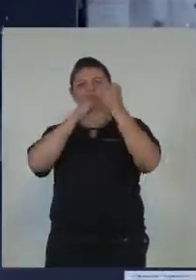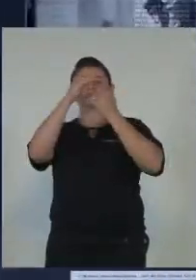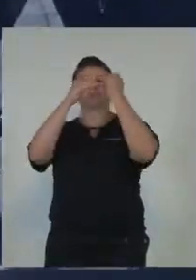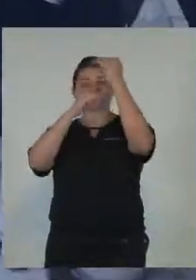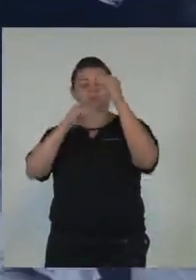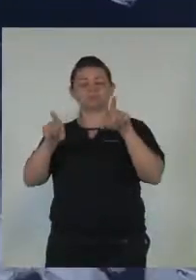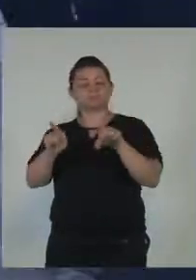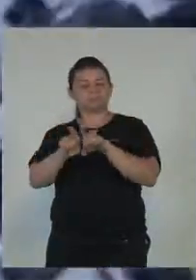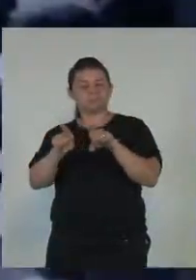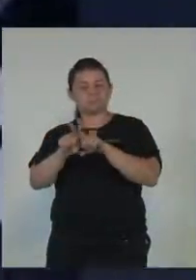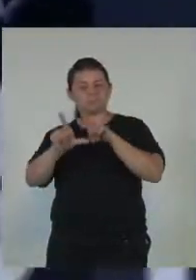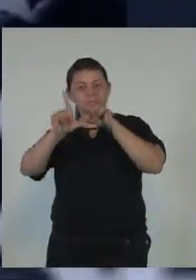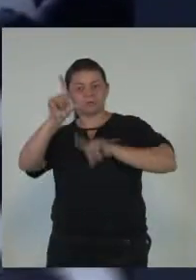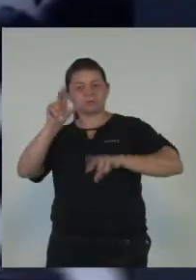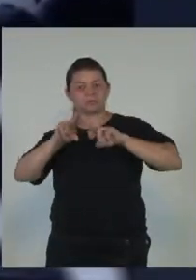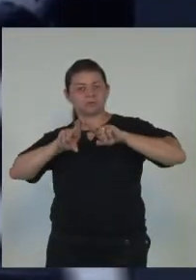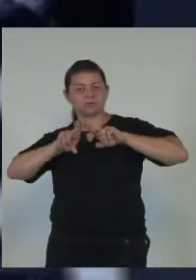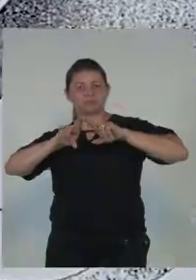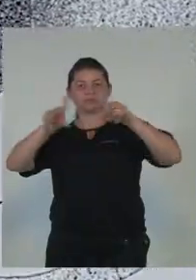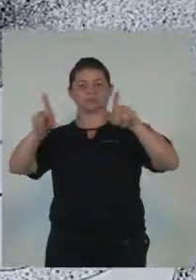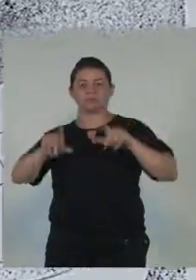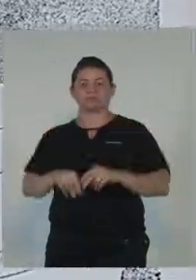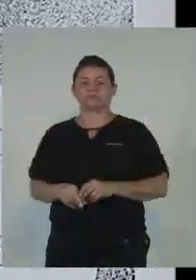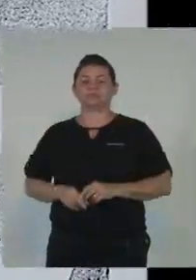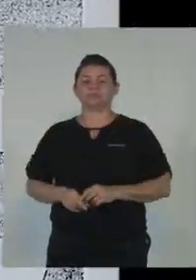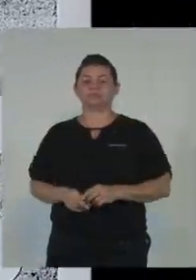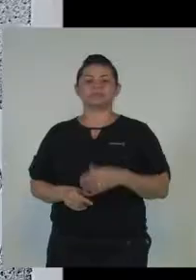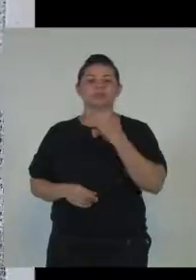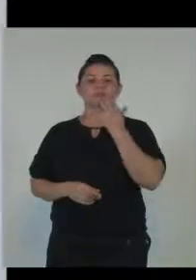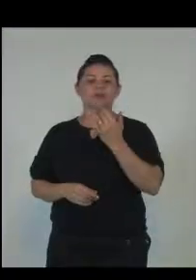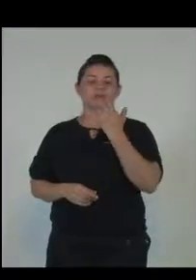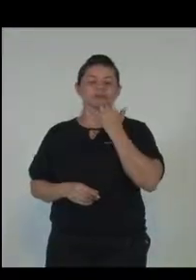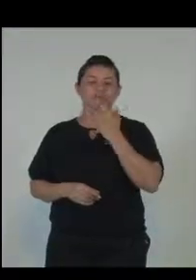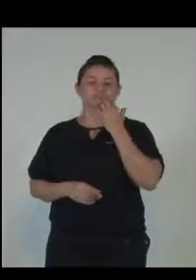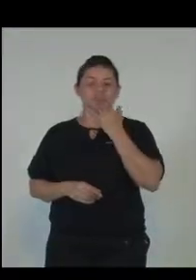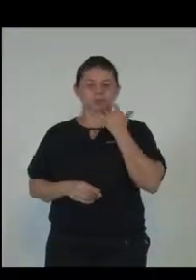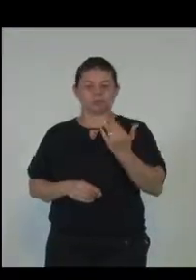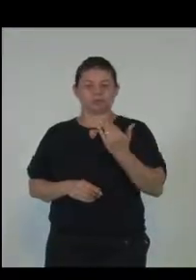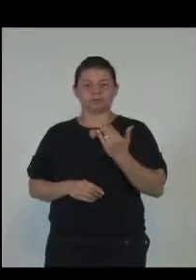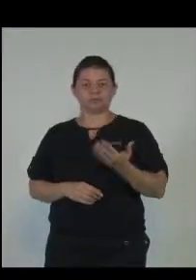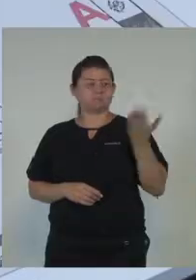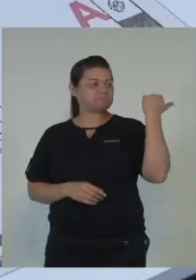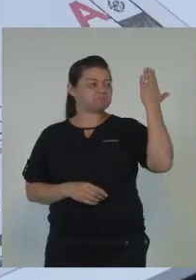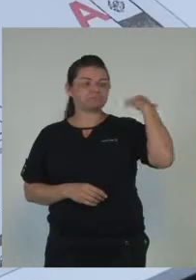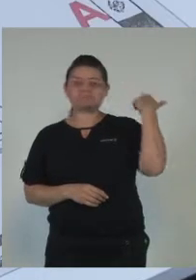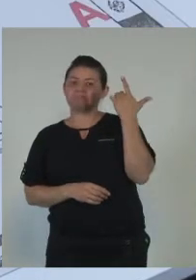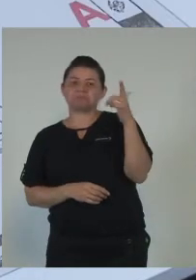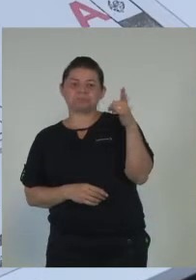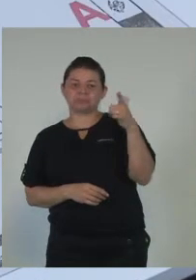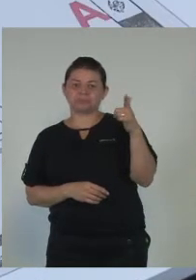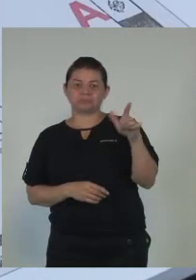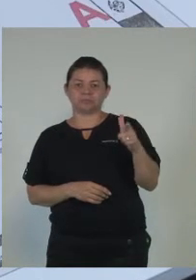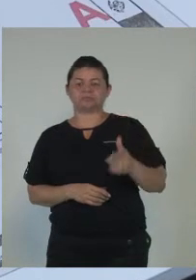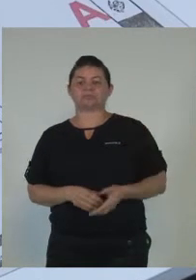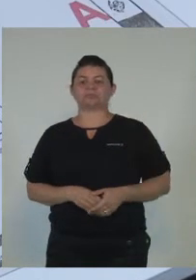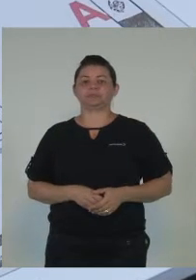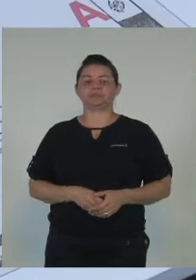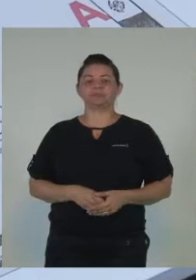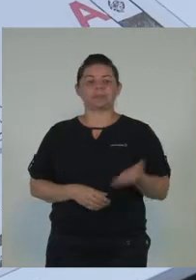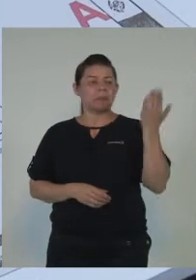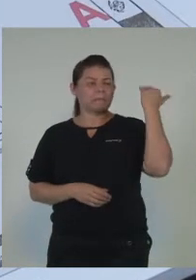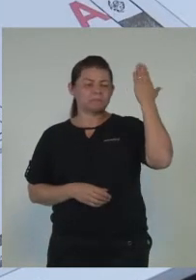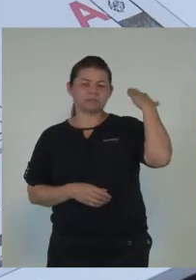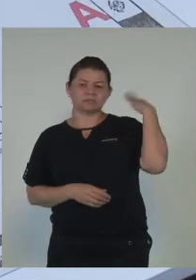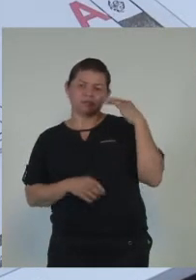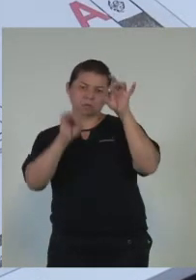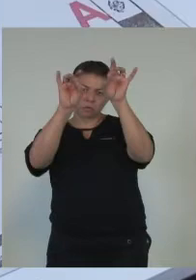tipos das letras também mudaram muito. E as cores chegaram aos poucos às capas do jornal. No começo, só em edições